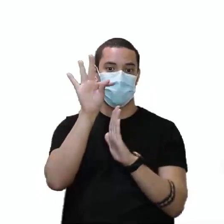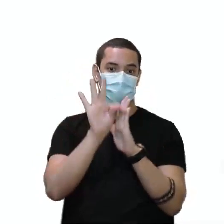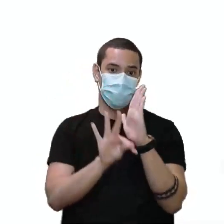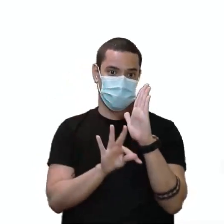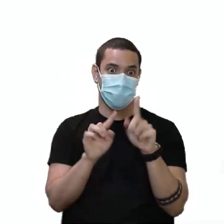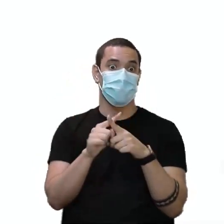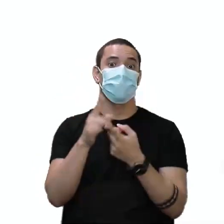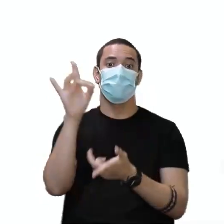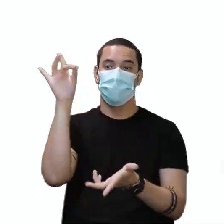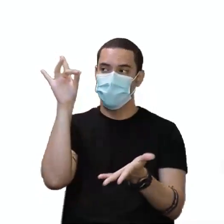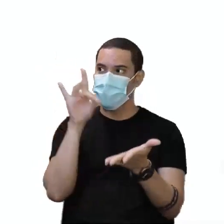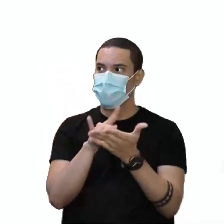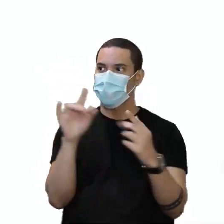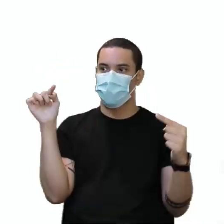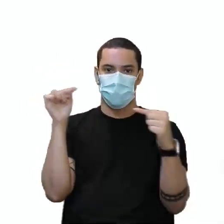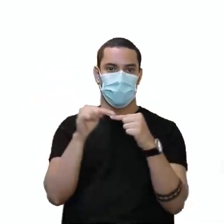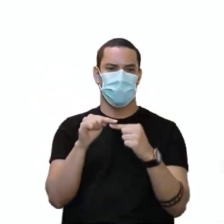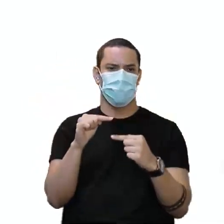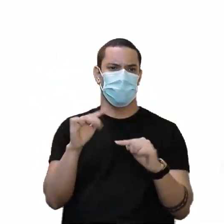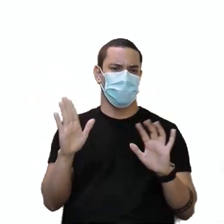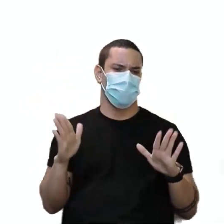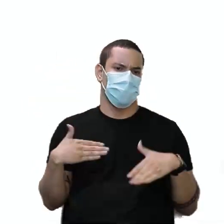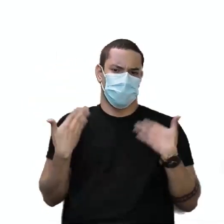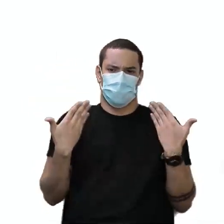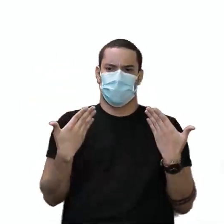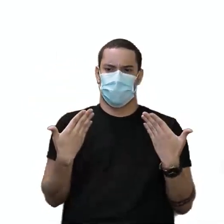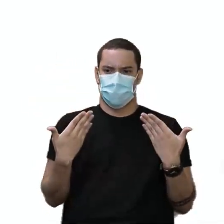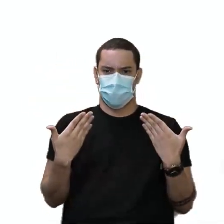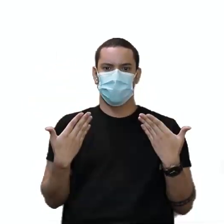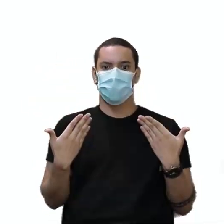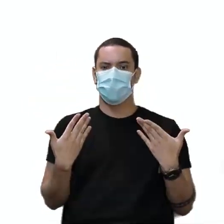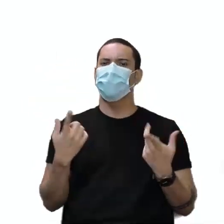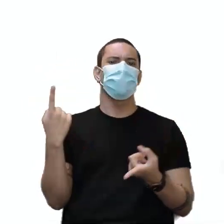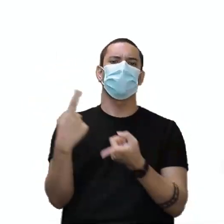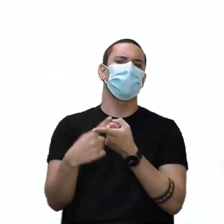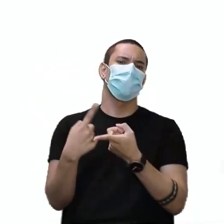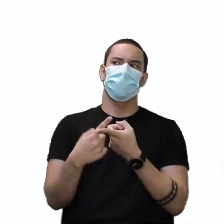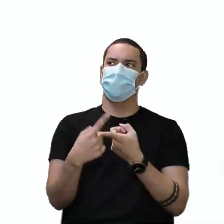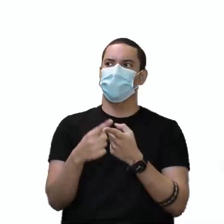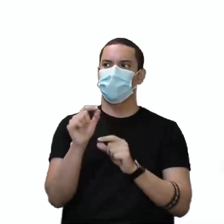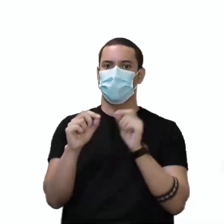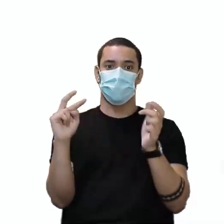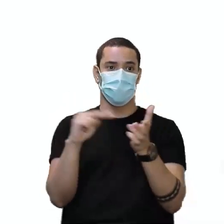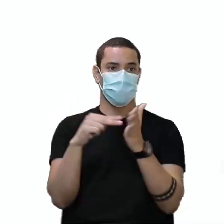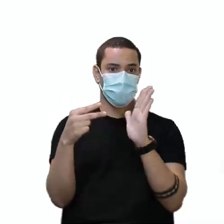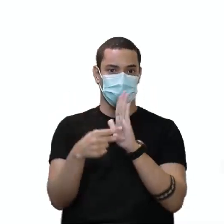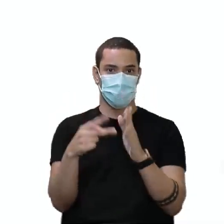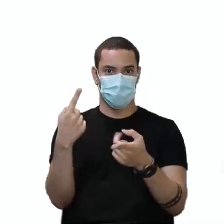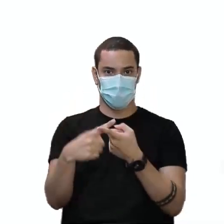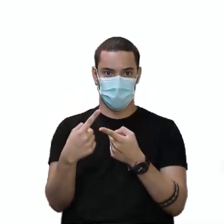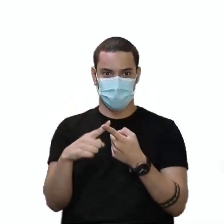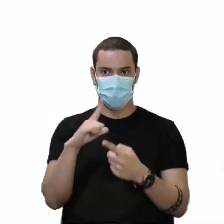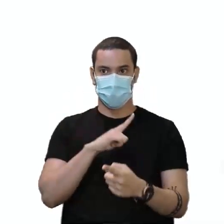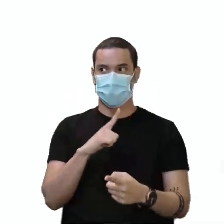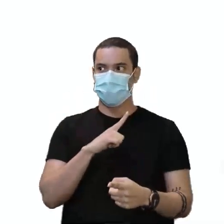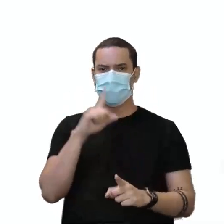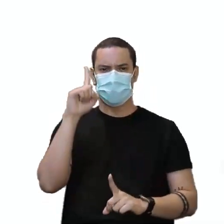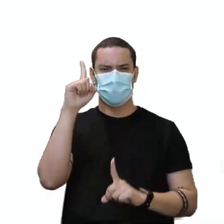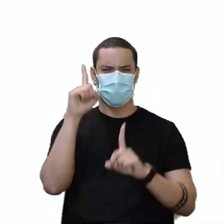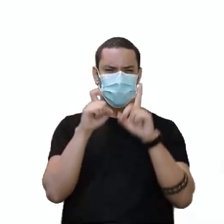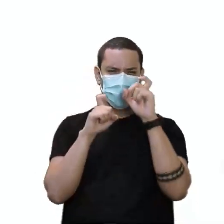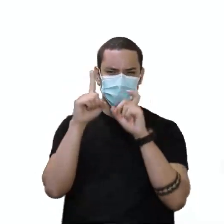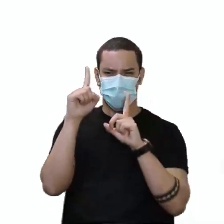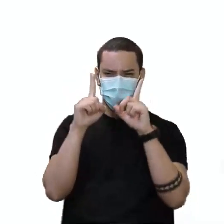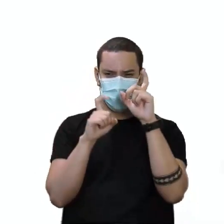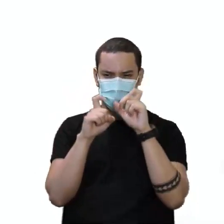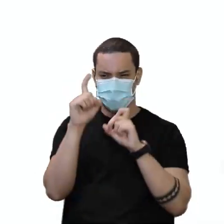só que é realmente assustado. Sem eu ler o texto, eu já vejo lá. Ah, é assustado. Por quê? Olha aí, além da expressão dele, nós temos a